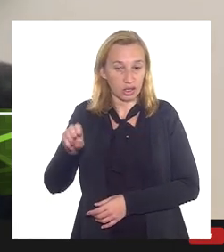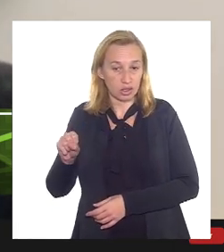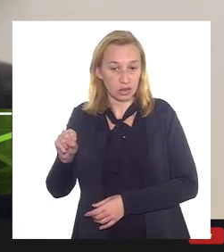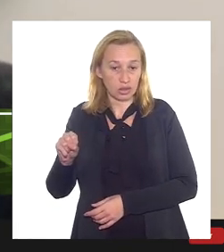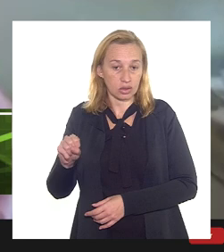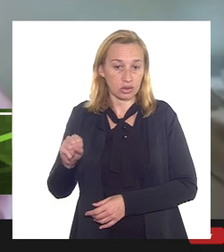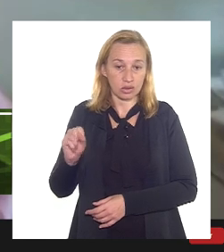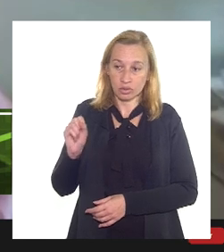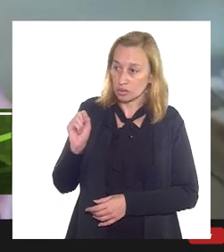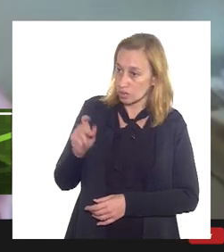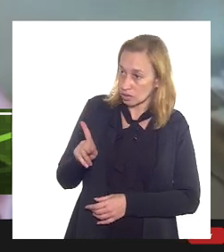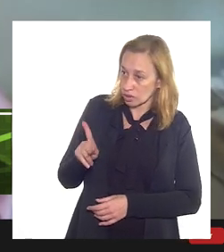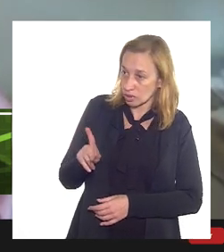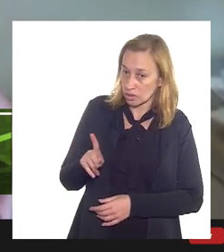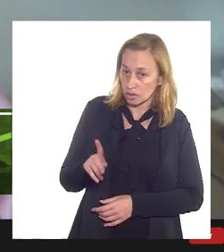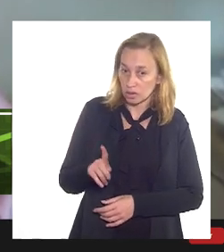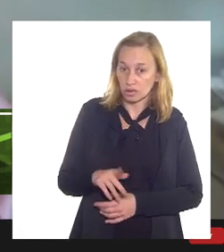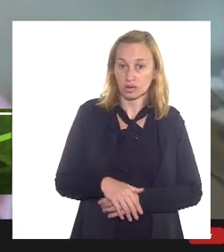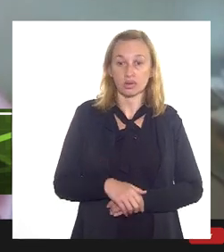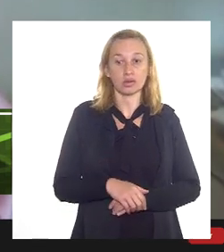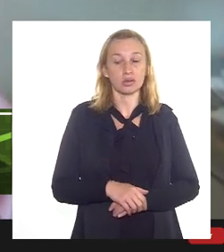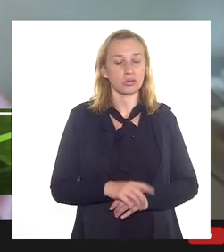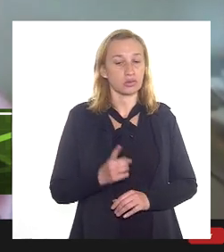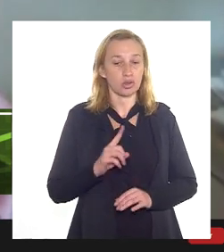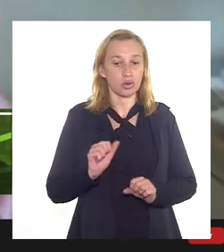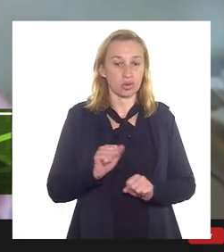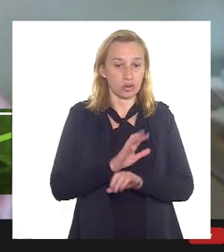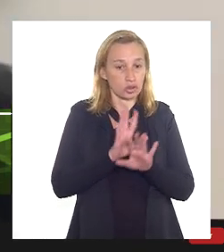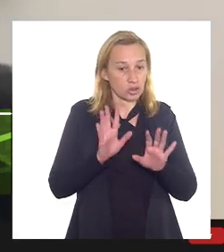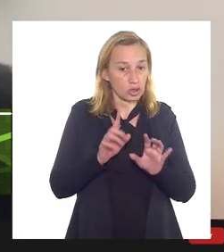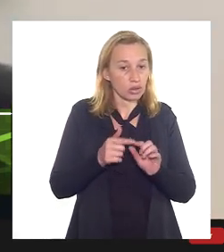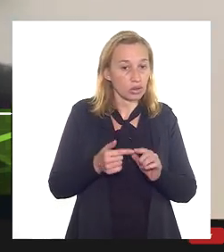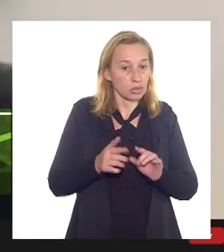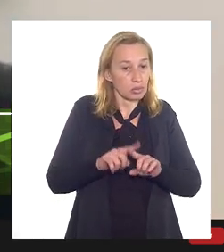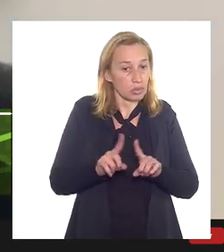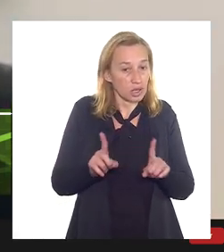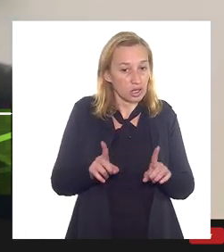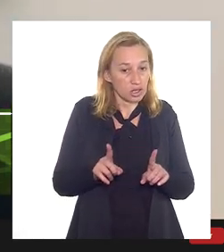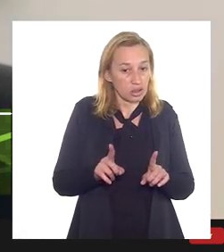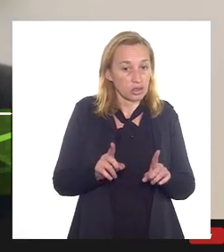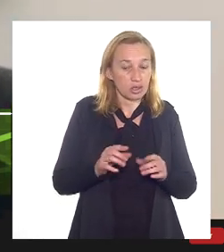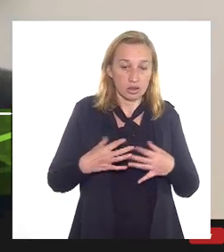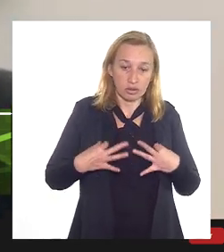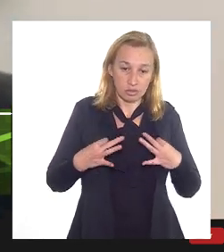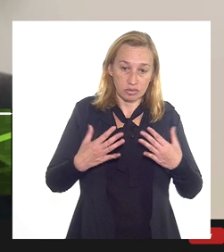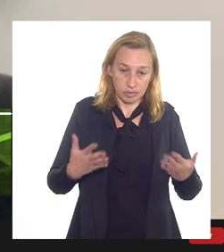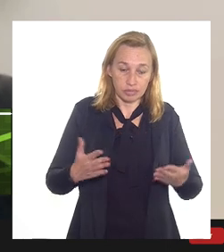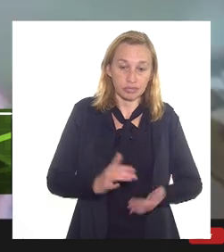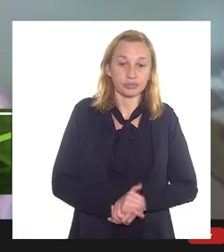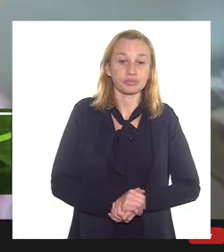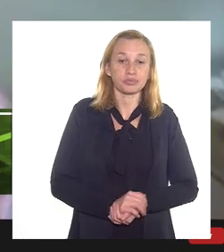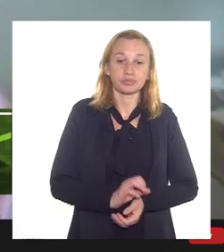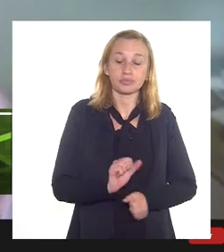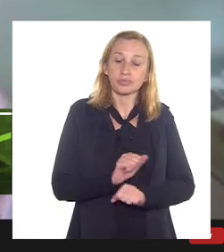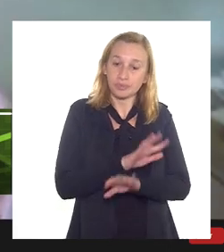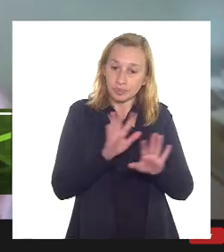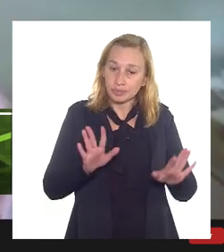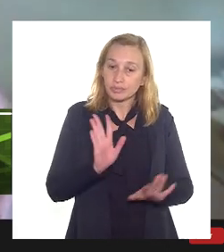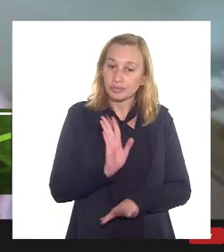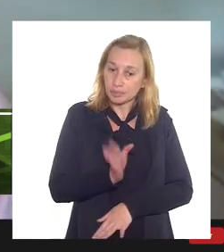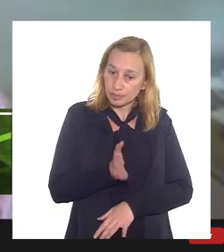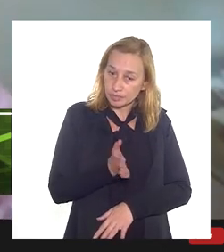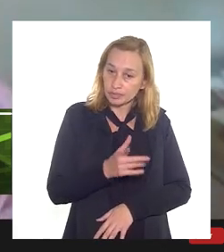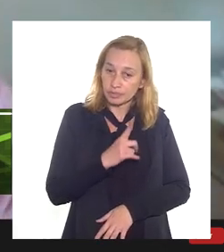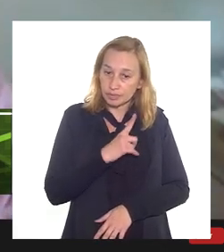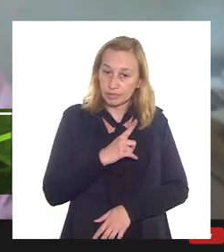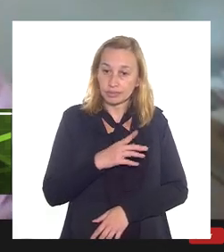claro, doutor. Não foi claro, mas, independente disso, fico à disposição. Está claro, porque eu já tinha